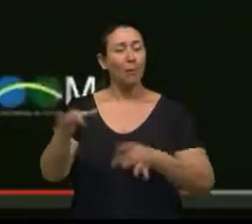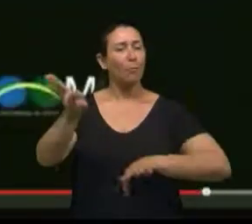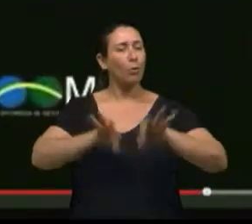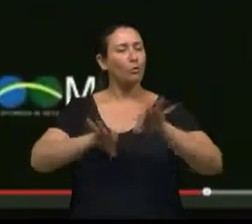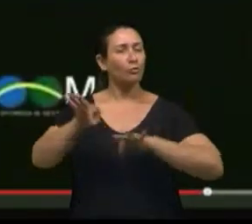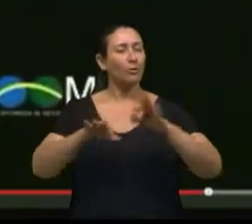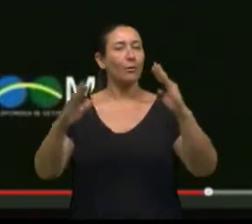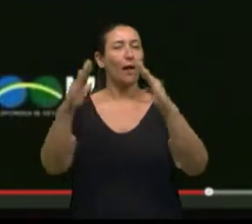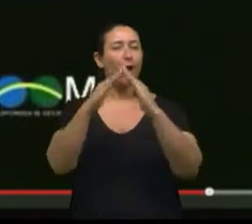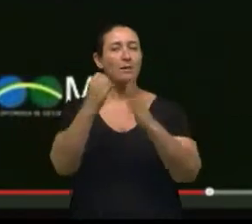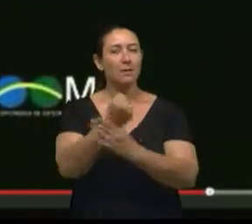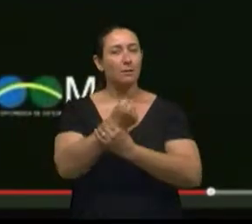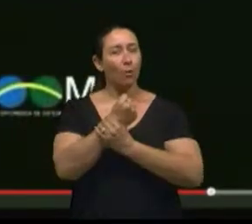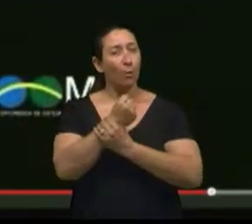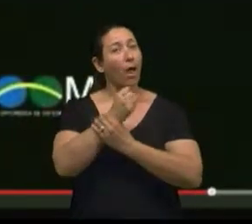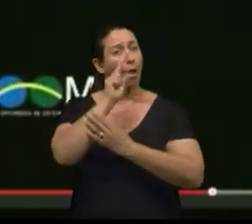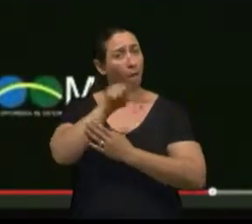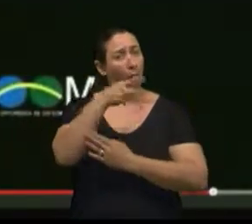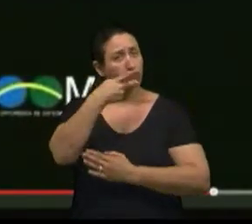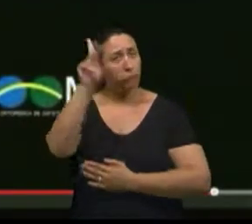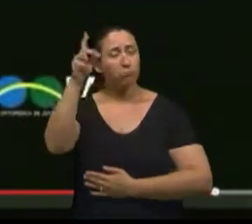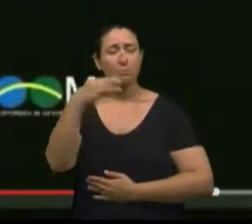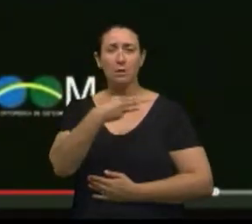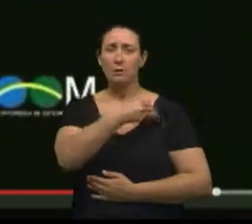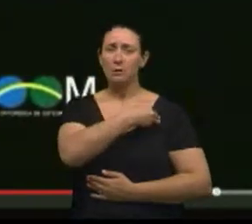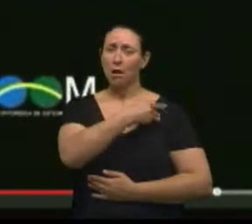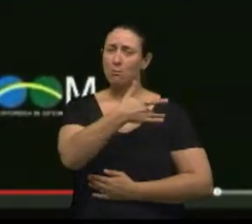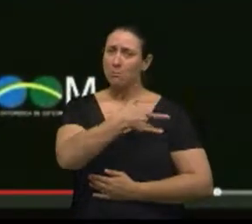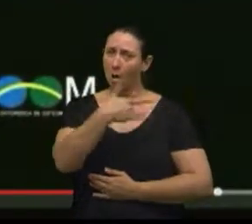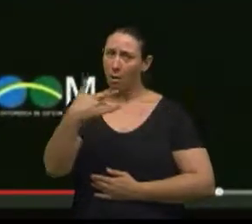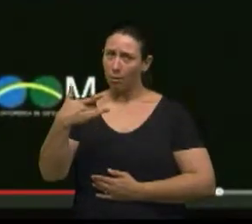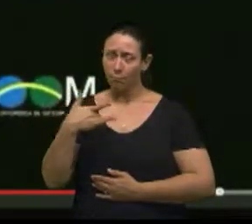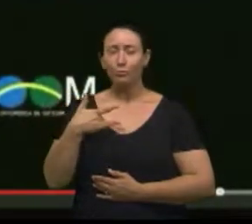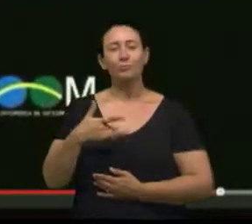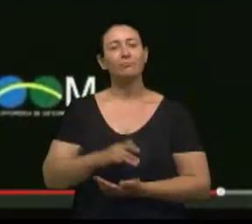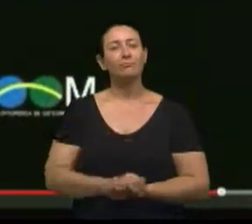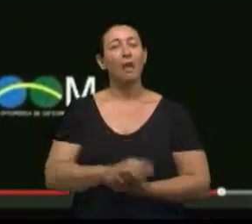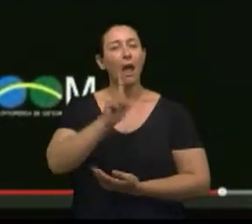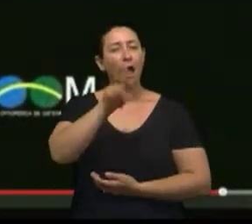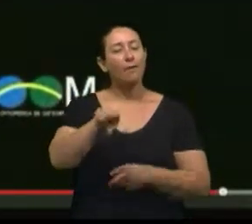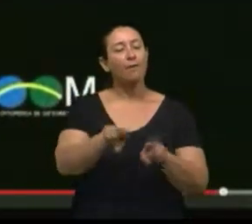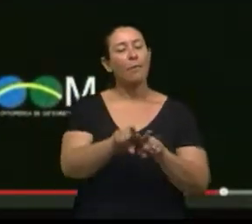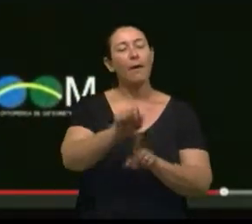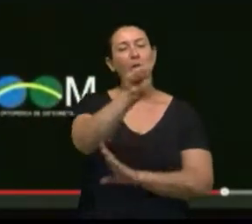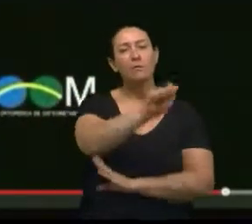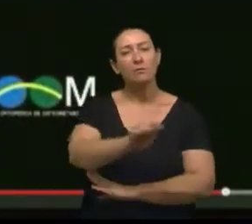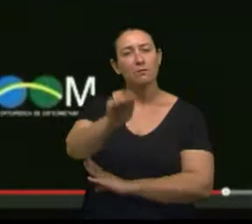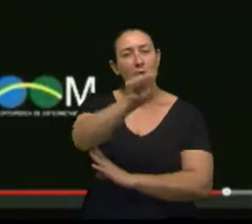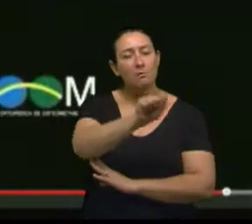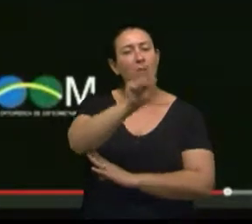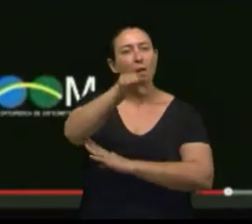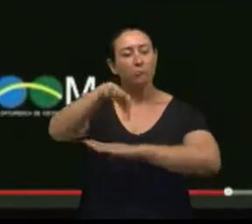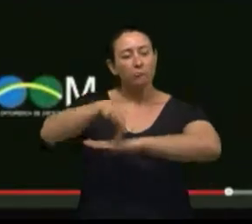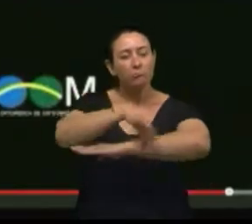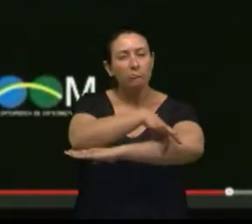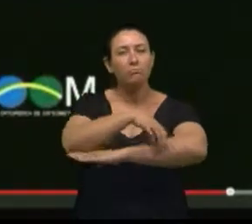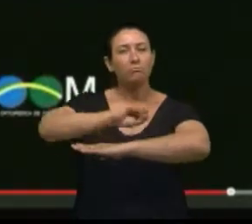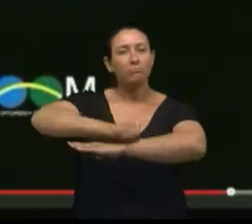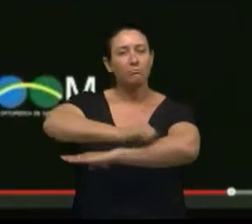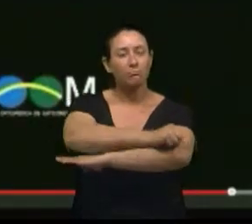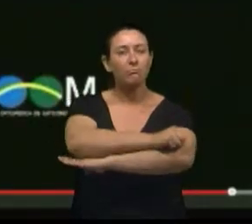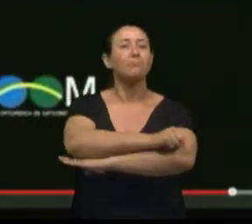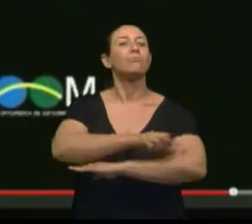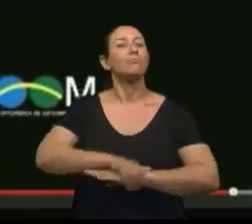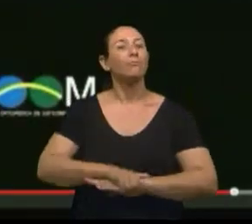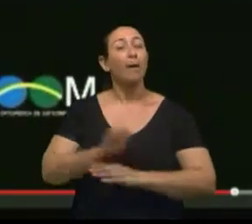Segura. Uma parceria do Ministério da Saúde e Esporte. Associação Brasileira de Ortopedia e Traumatologia.